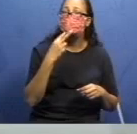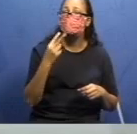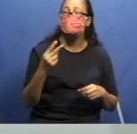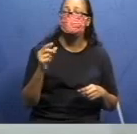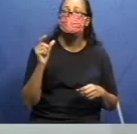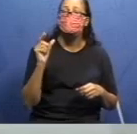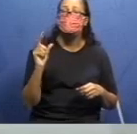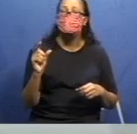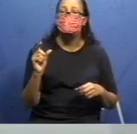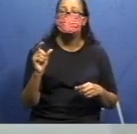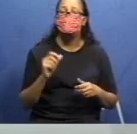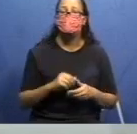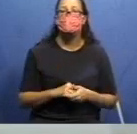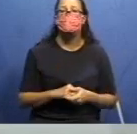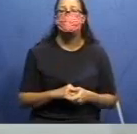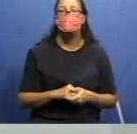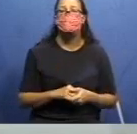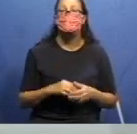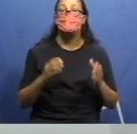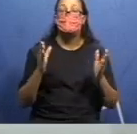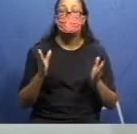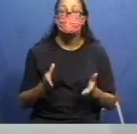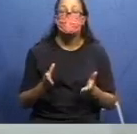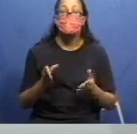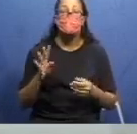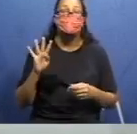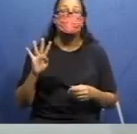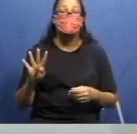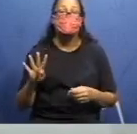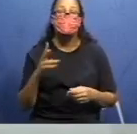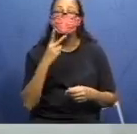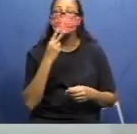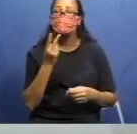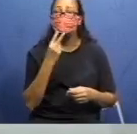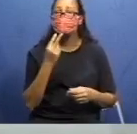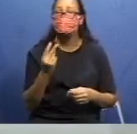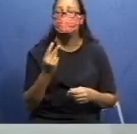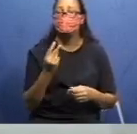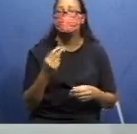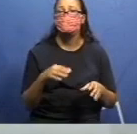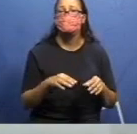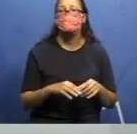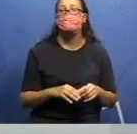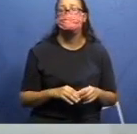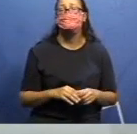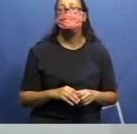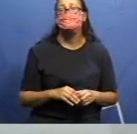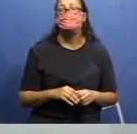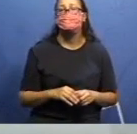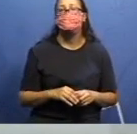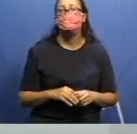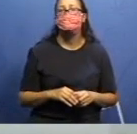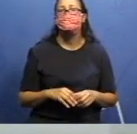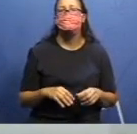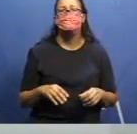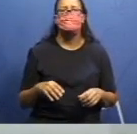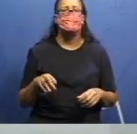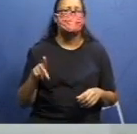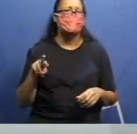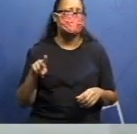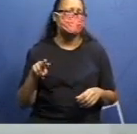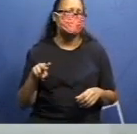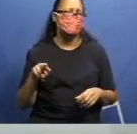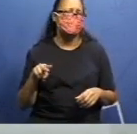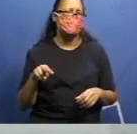tampinhas, eu vou usar quatro cores. E aqui eu vou pegar as tampinhas azuis também. Vai funcionar da mesma forma. Não posso